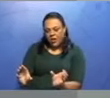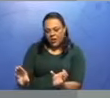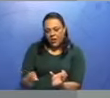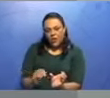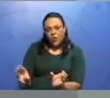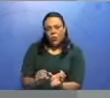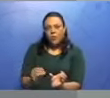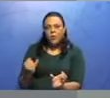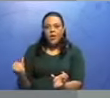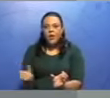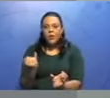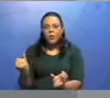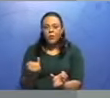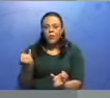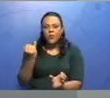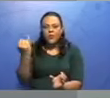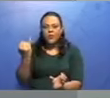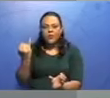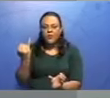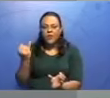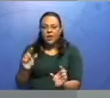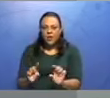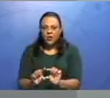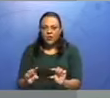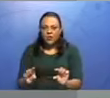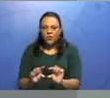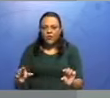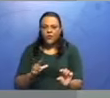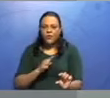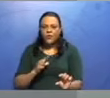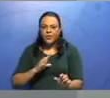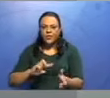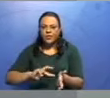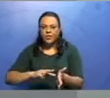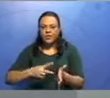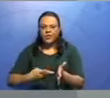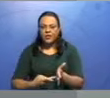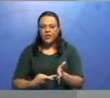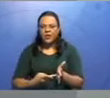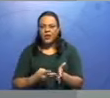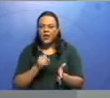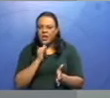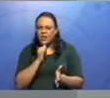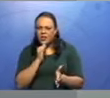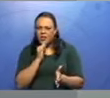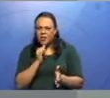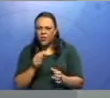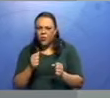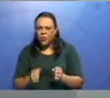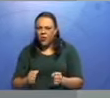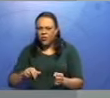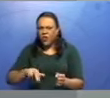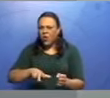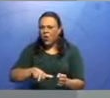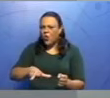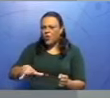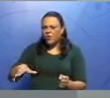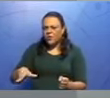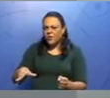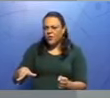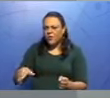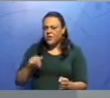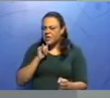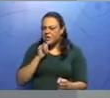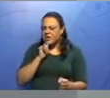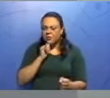para que eu tenha uma frase com sentido. Eu ainda poderia colocar aqui adverbios, ou locuções adverbiais. O filho amparou a mãe em